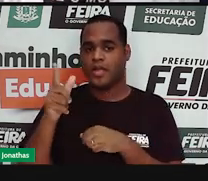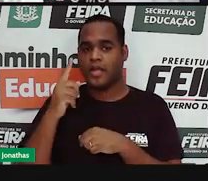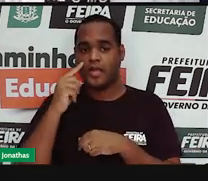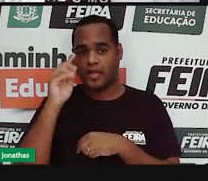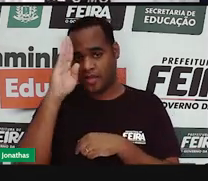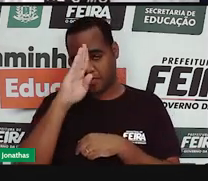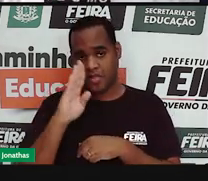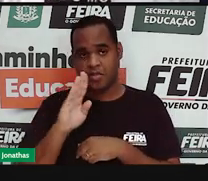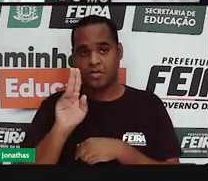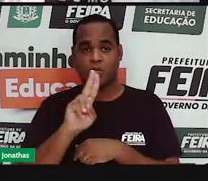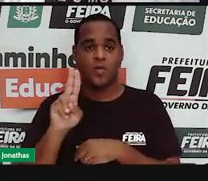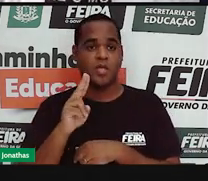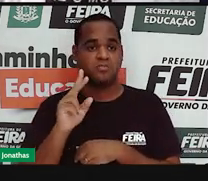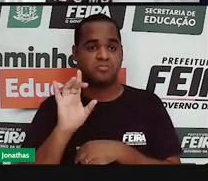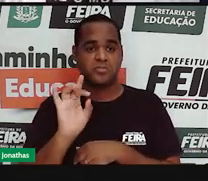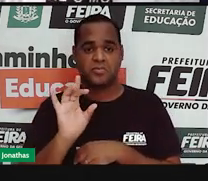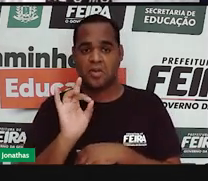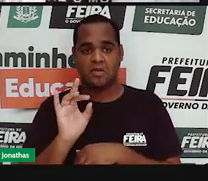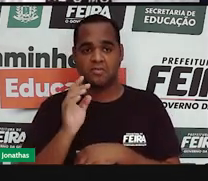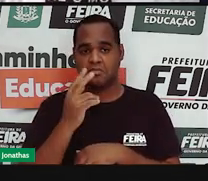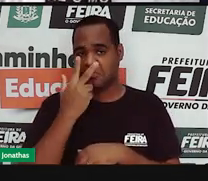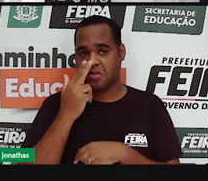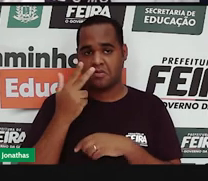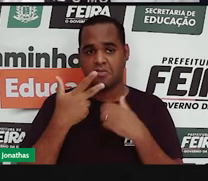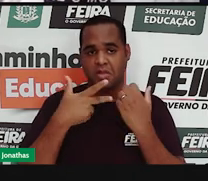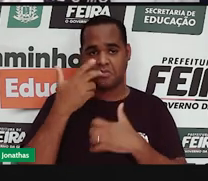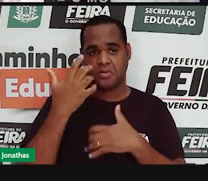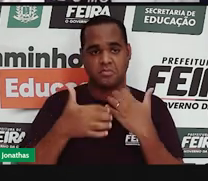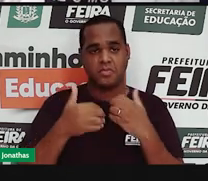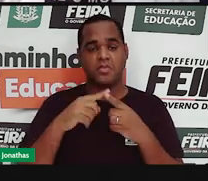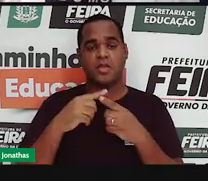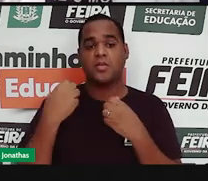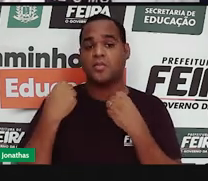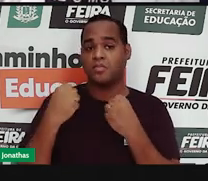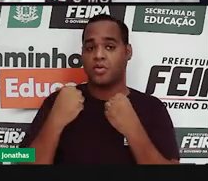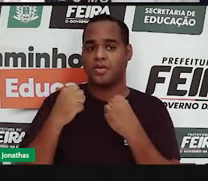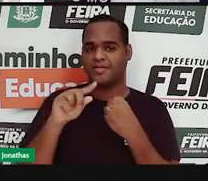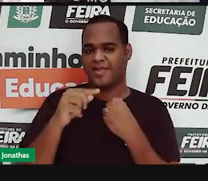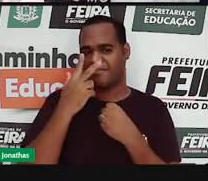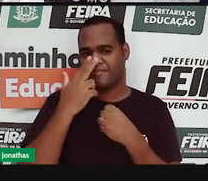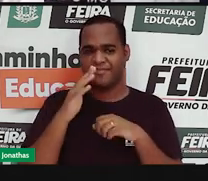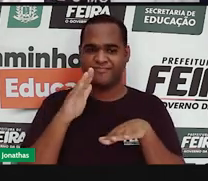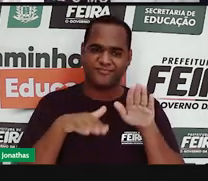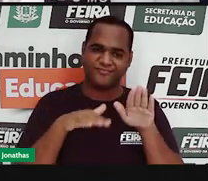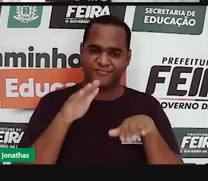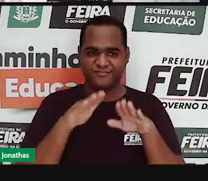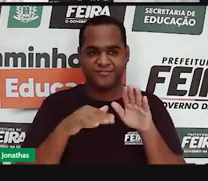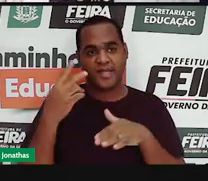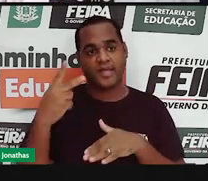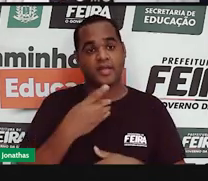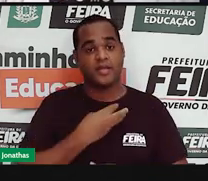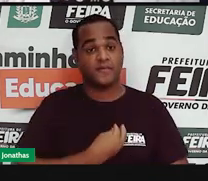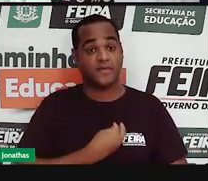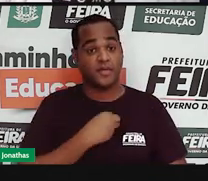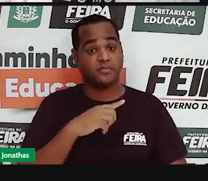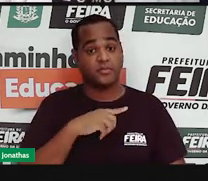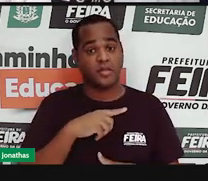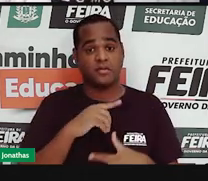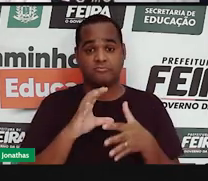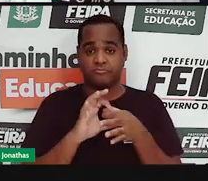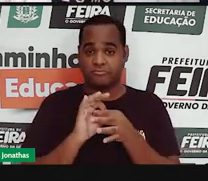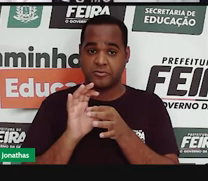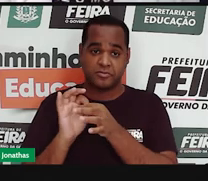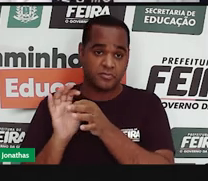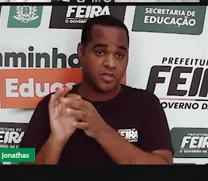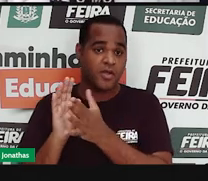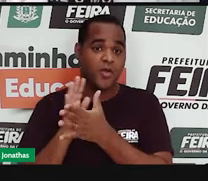de nome, porque no final, havia um poder moderador que o imperador exercia e permitia a ele ter